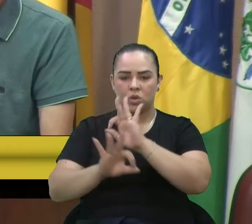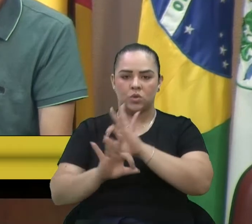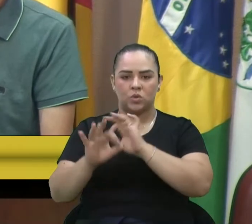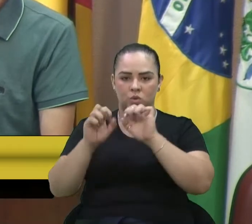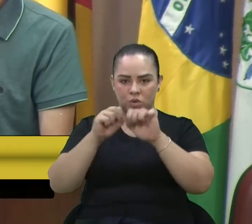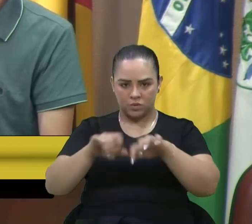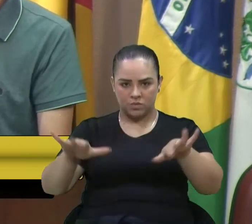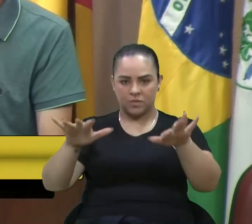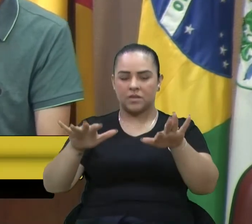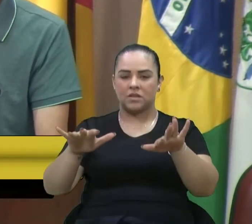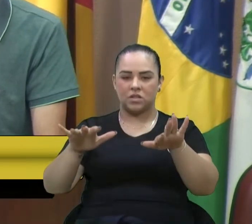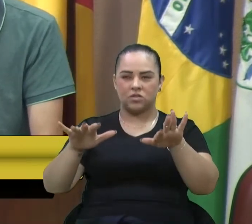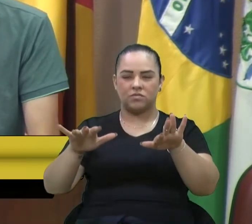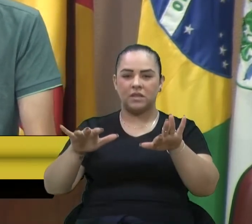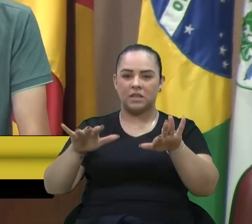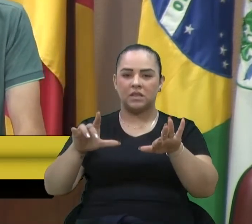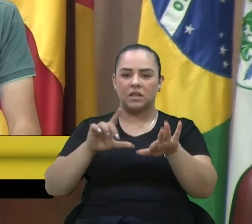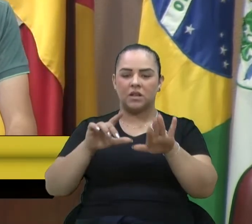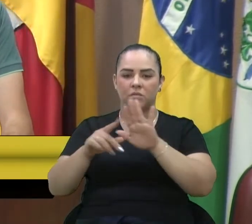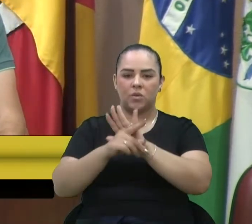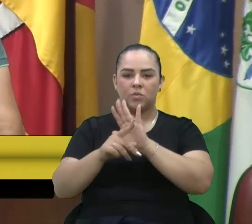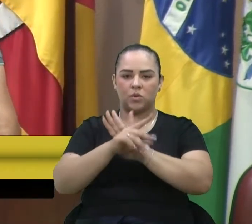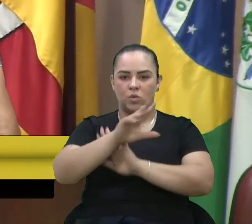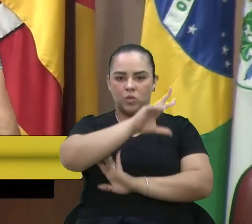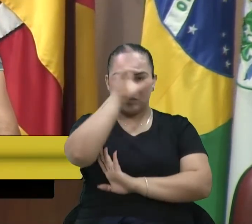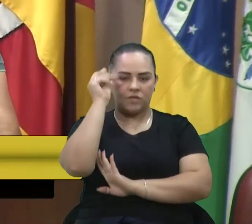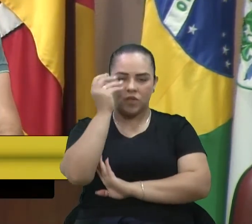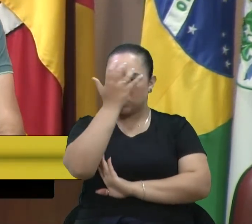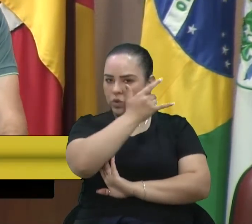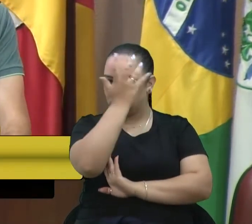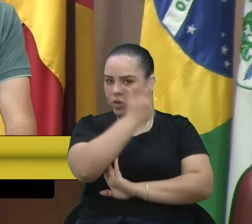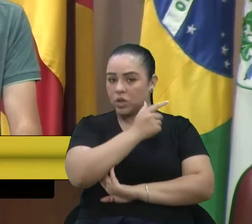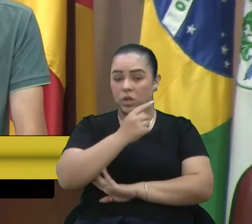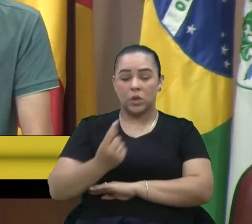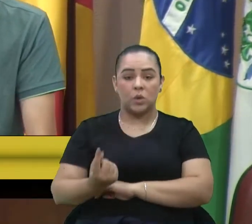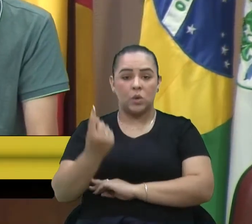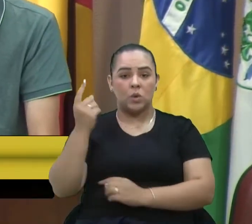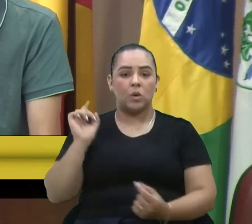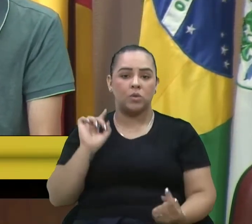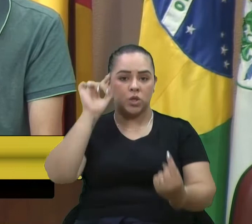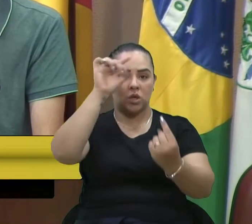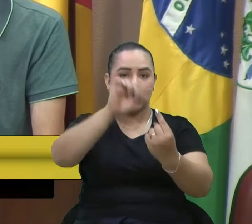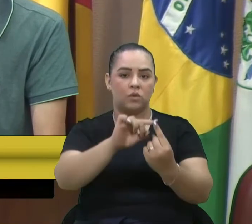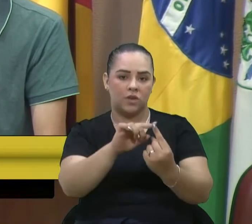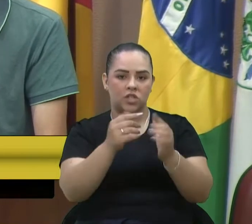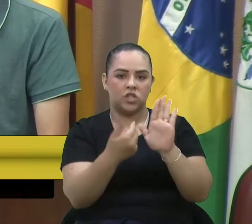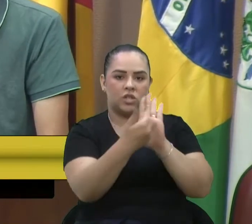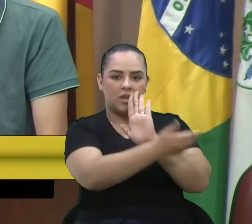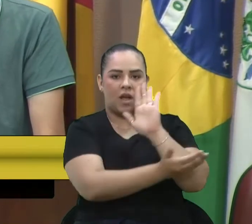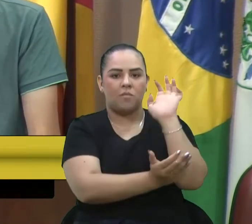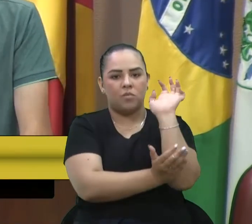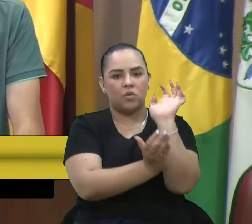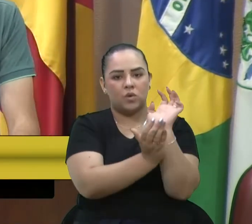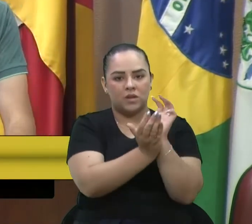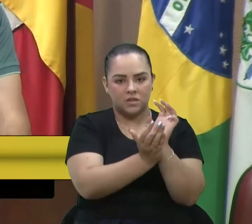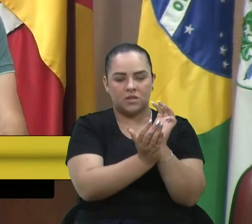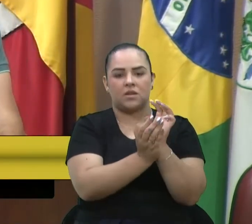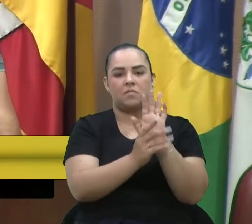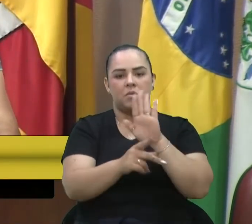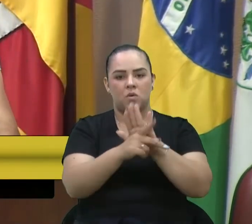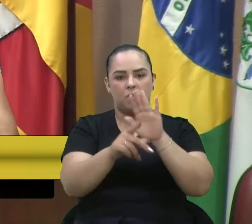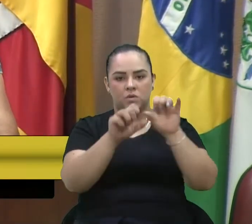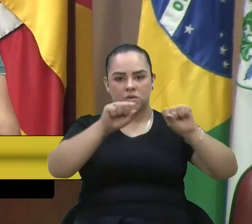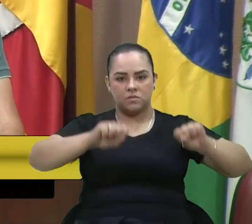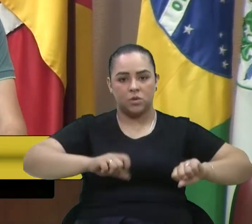Agiló, ele foi bem enfático que um dos objetivos é desburocratizar o sistema. Então, nós, vereadores, juntos, executivos,